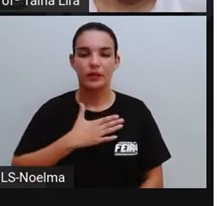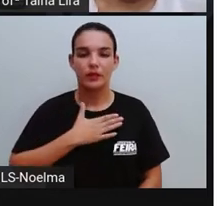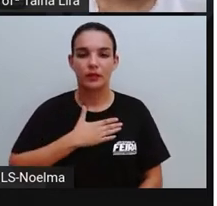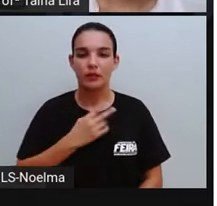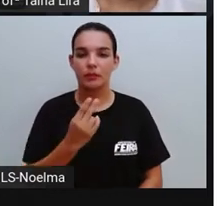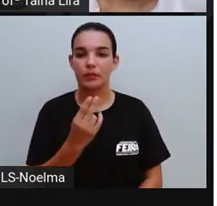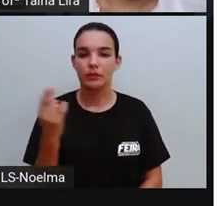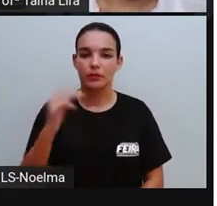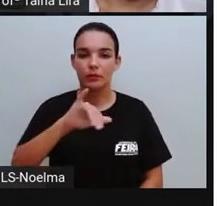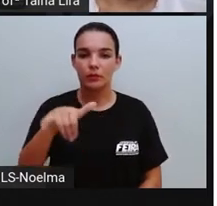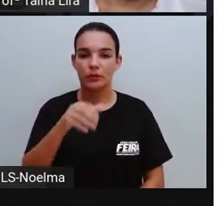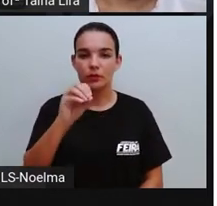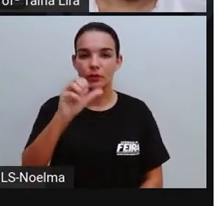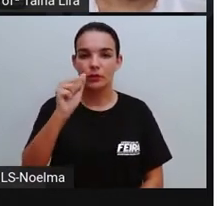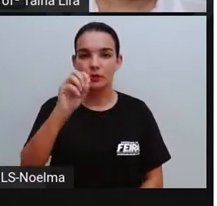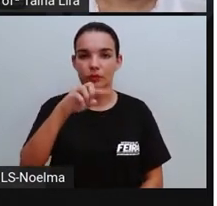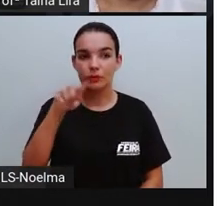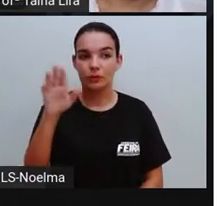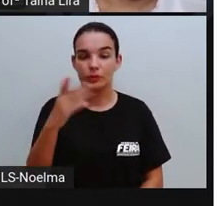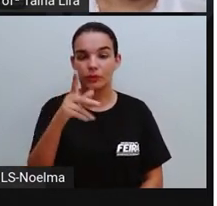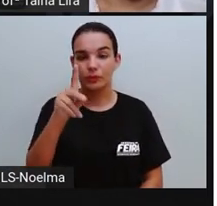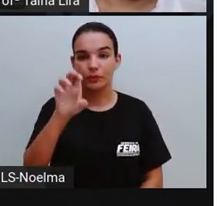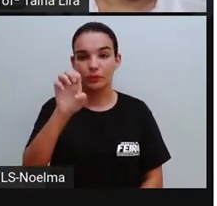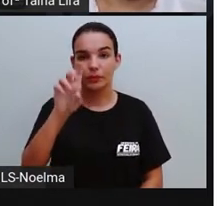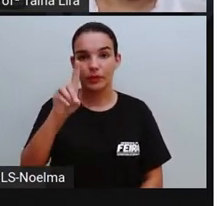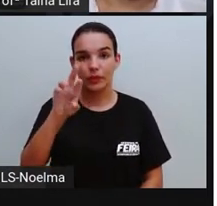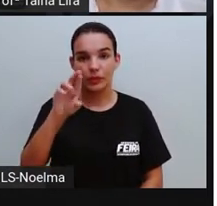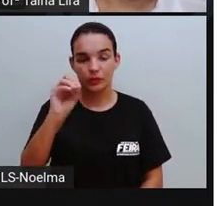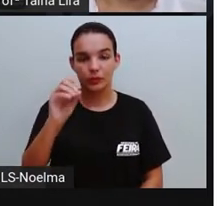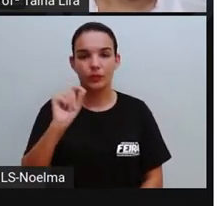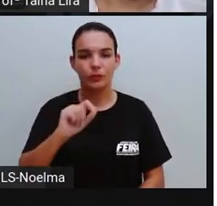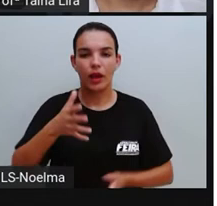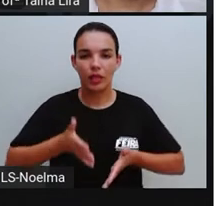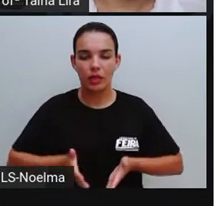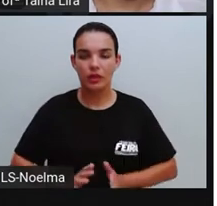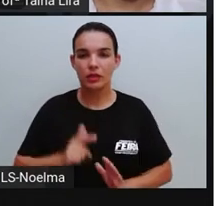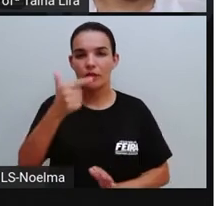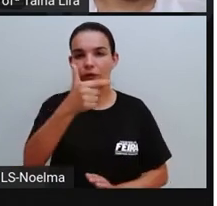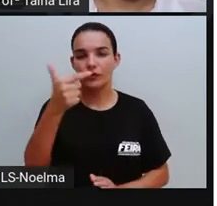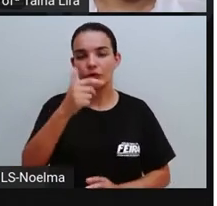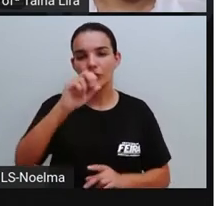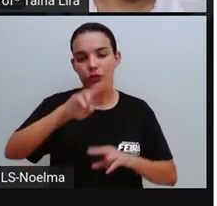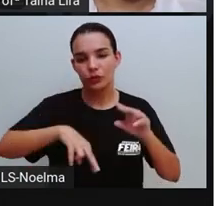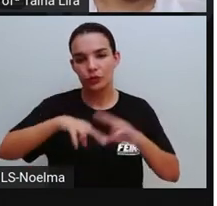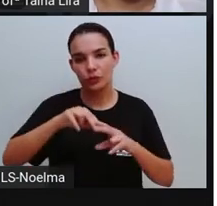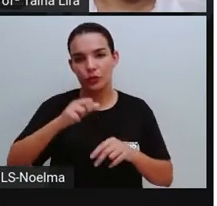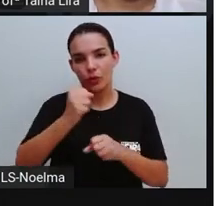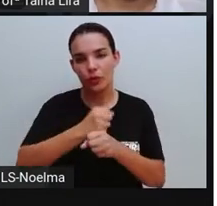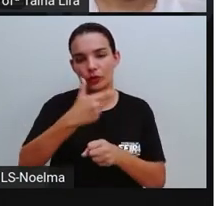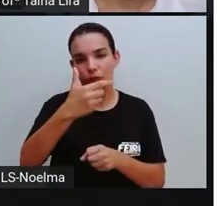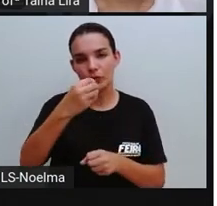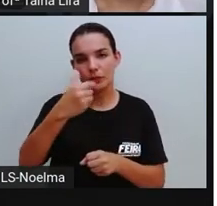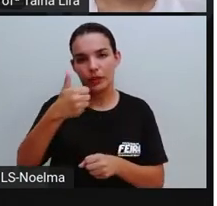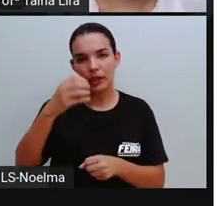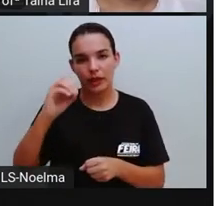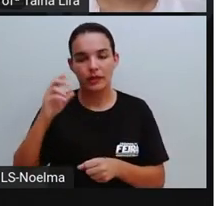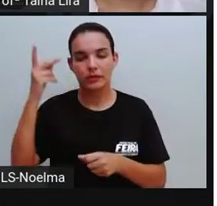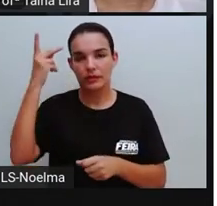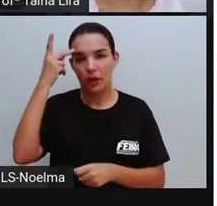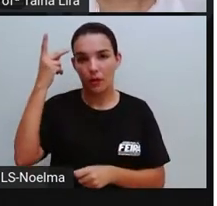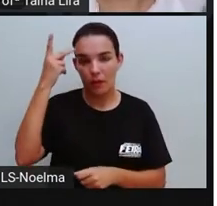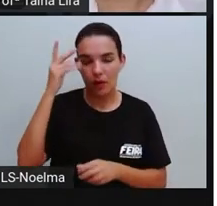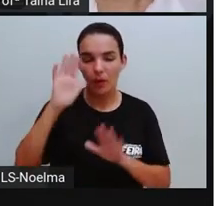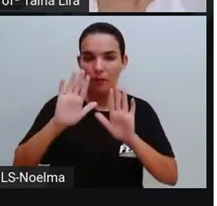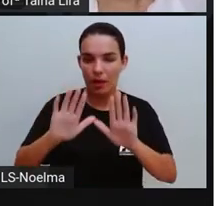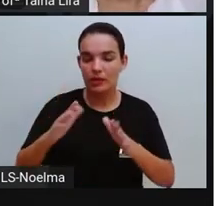Meu nome é João Pedro de Paulo Cruz. Nasci em 22 de junho de 2010 em São Paulo, mas moro